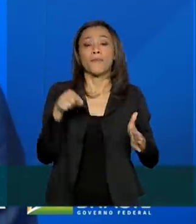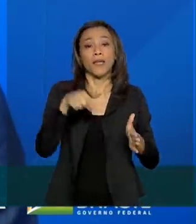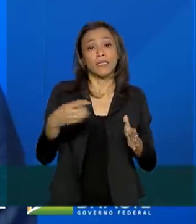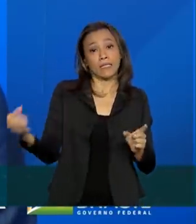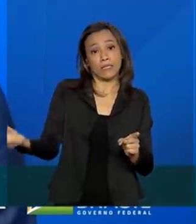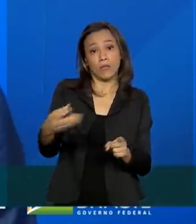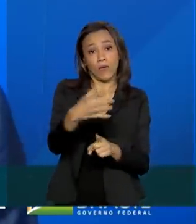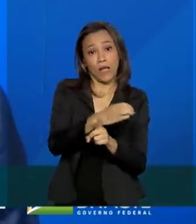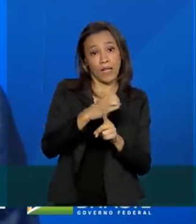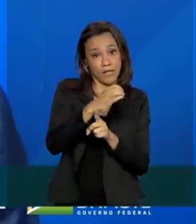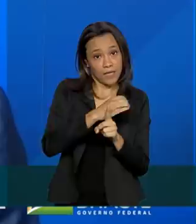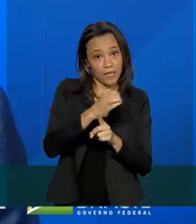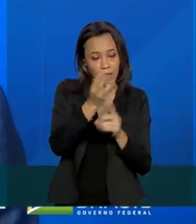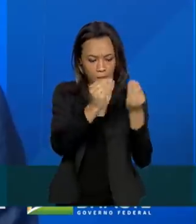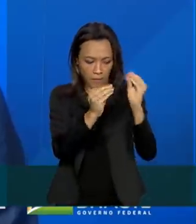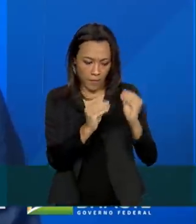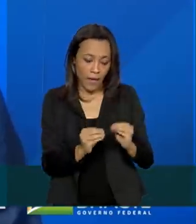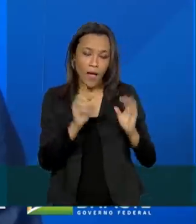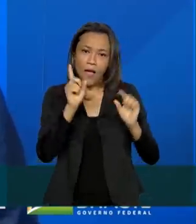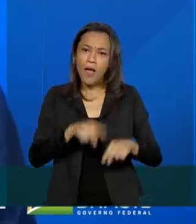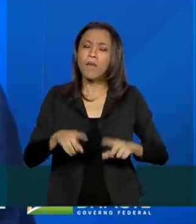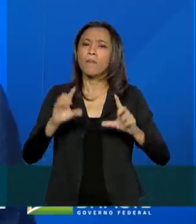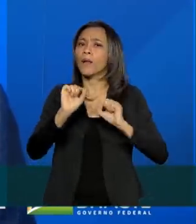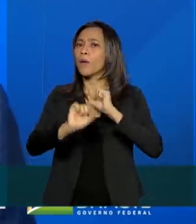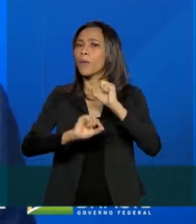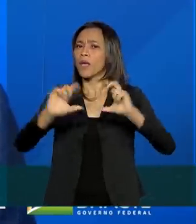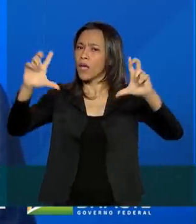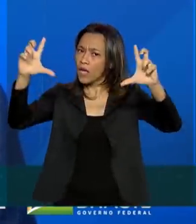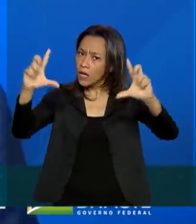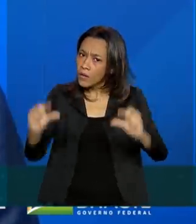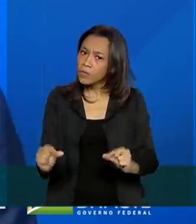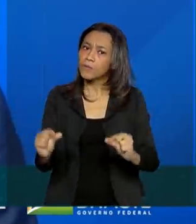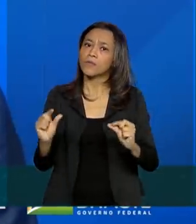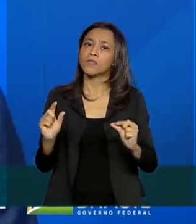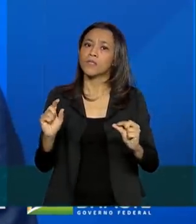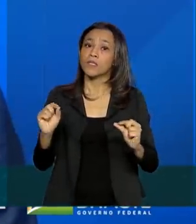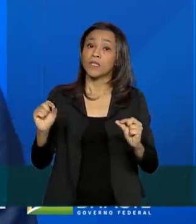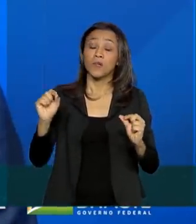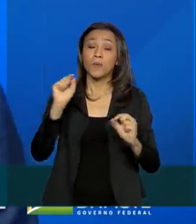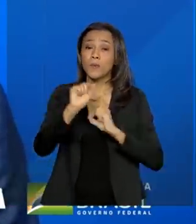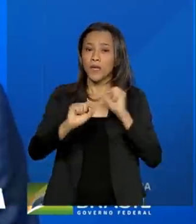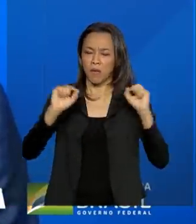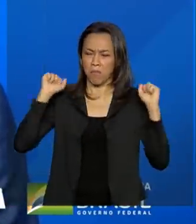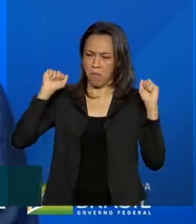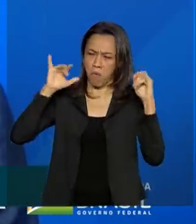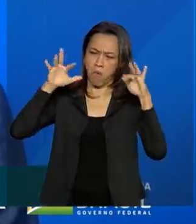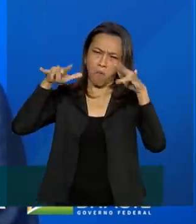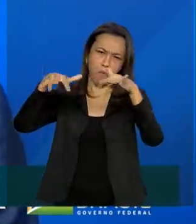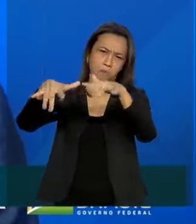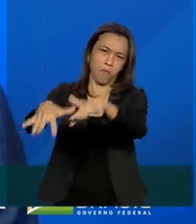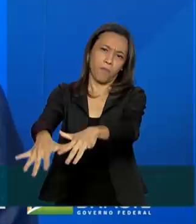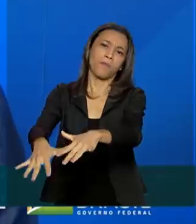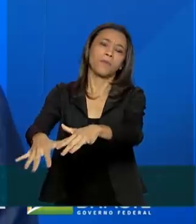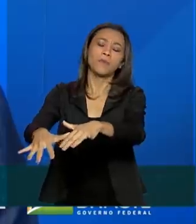é para minimizar qualquer possibilidade de aglomeração e